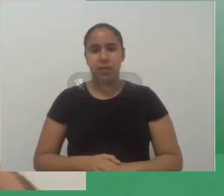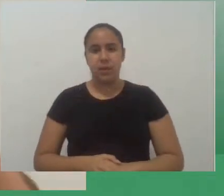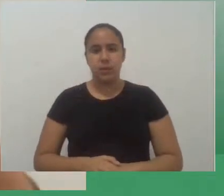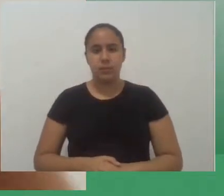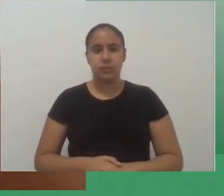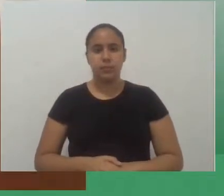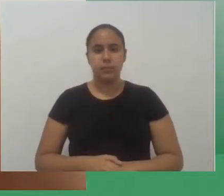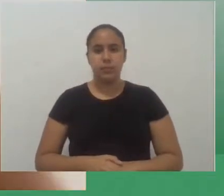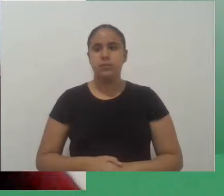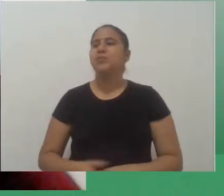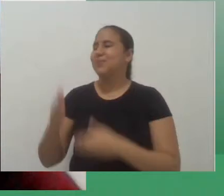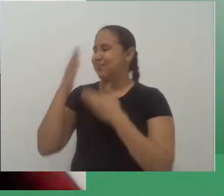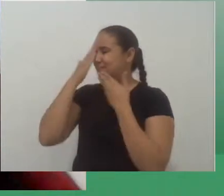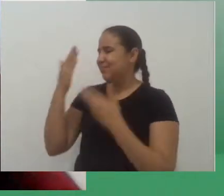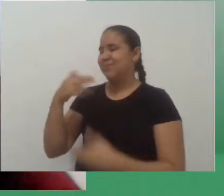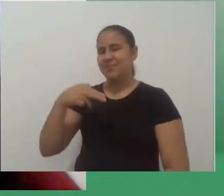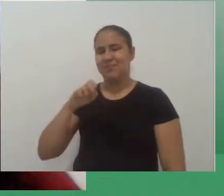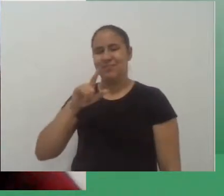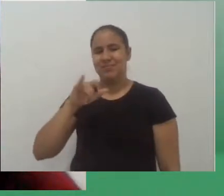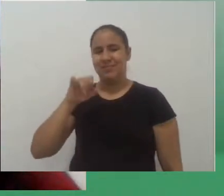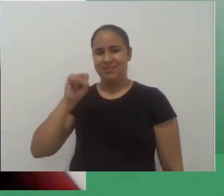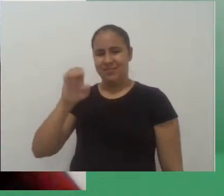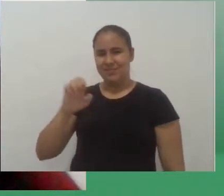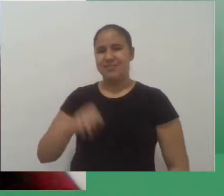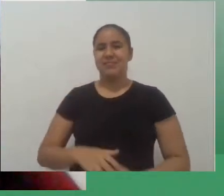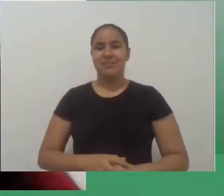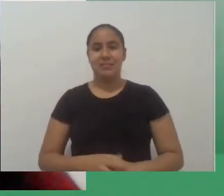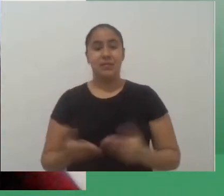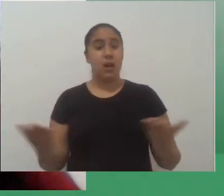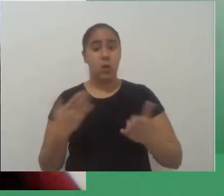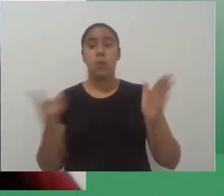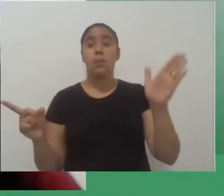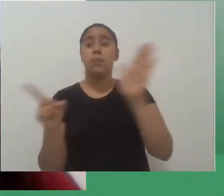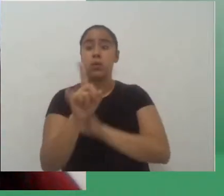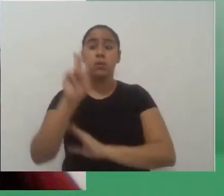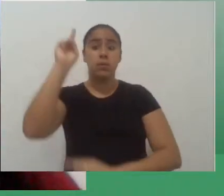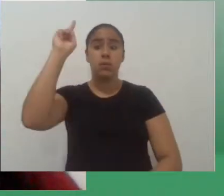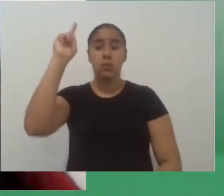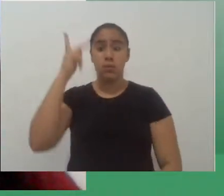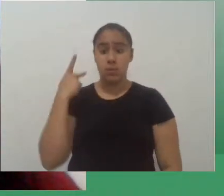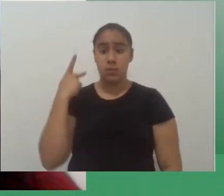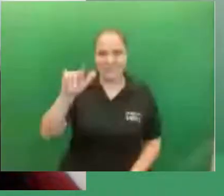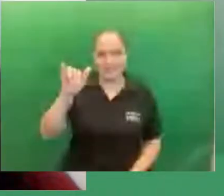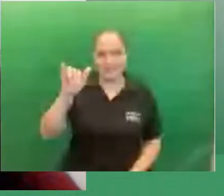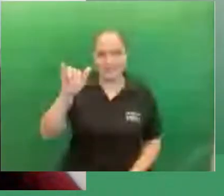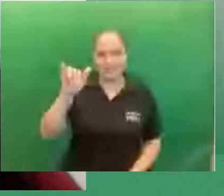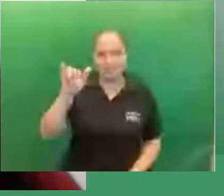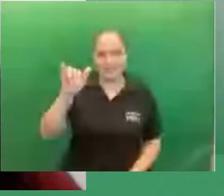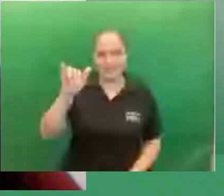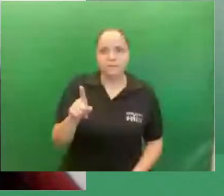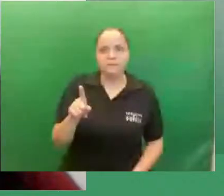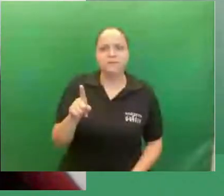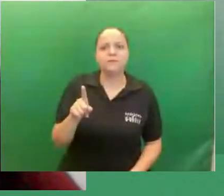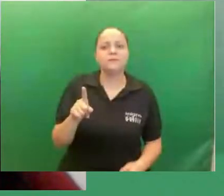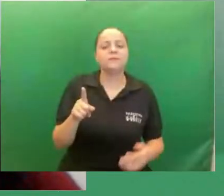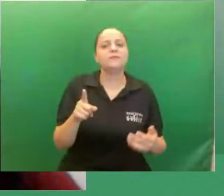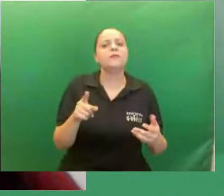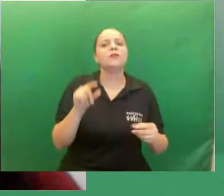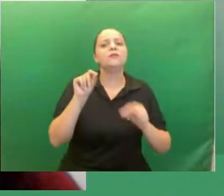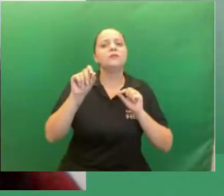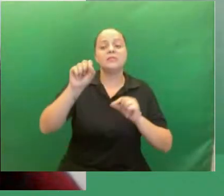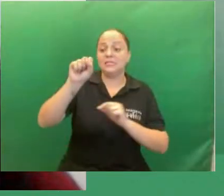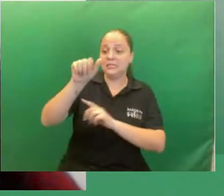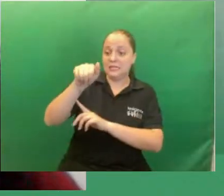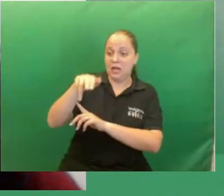obrigada Nilice uma pergunta para a Caroline quem pergunta é o Samuel o que te levou